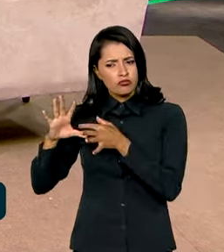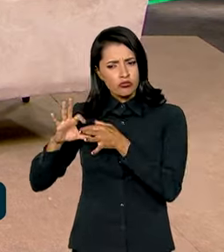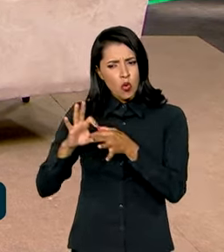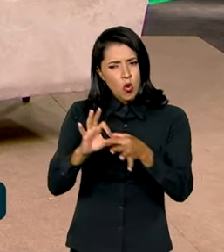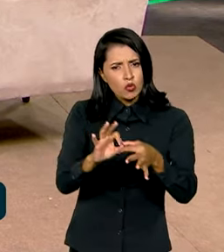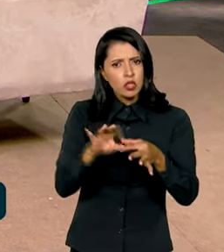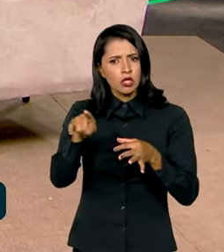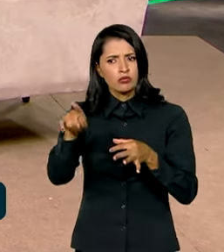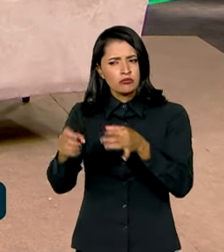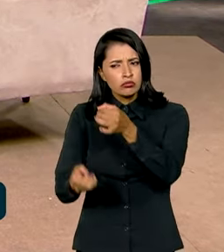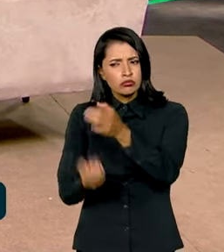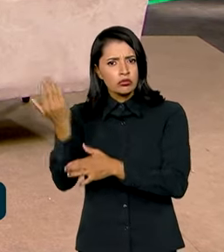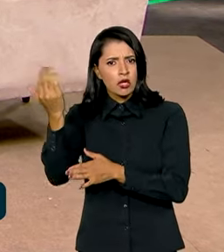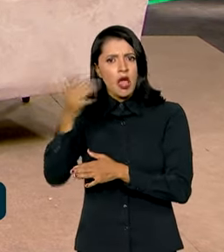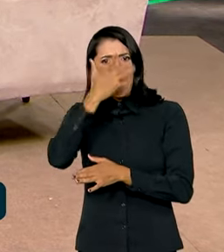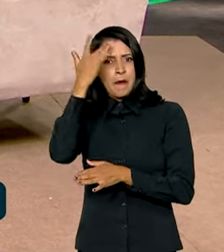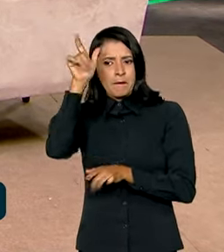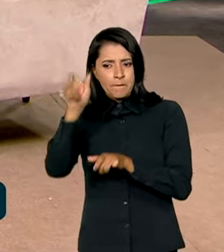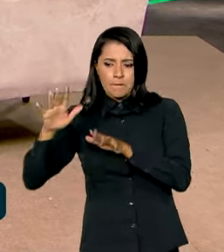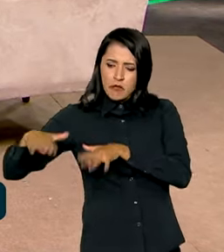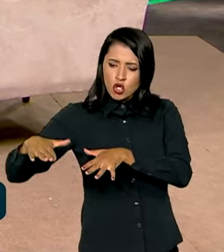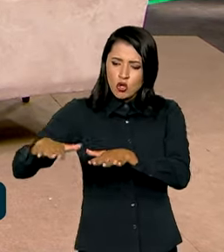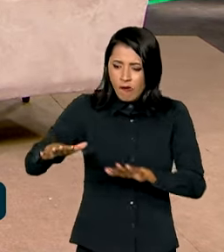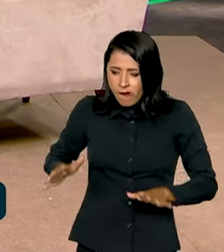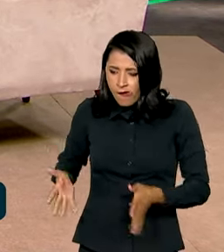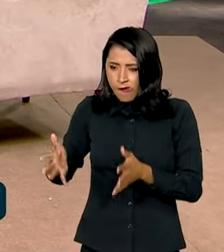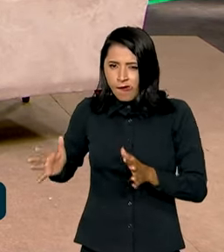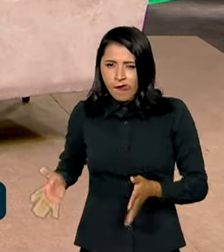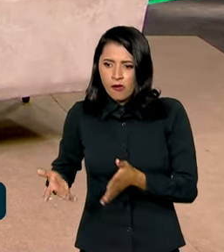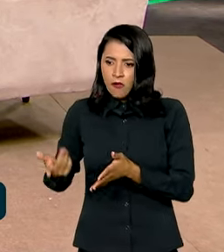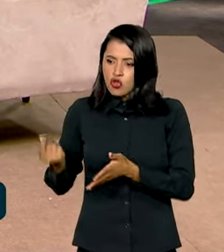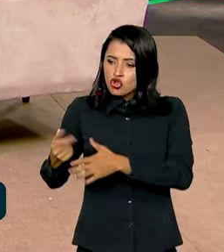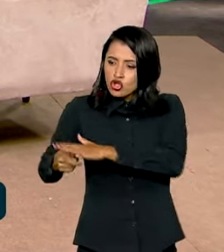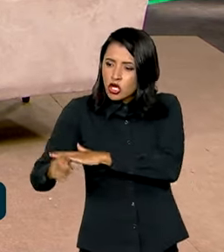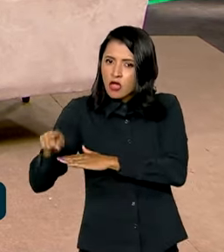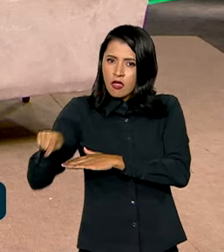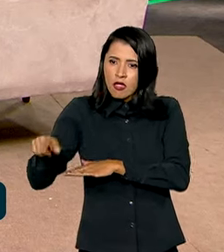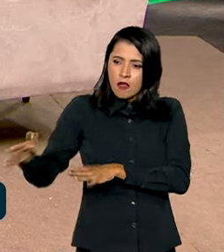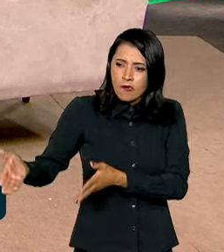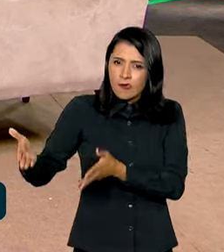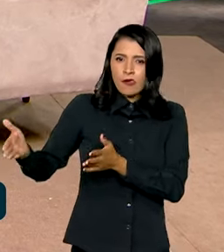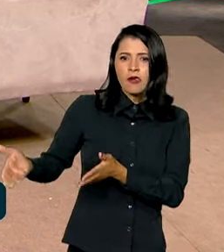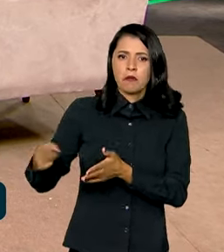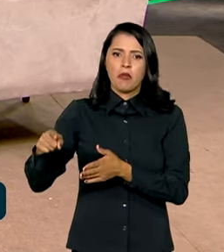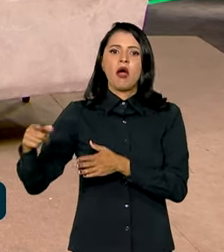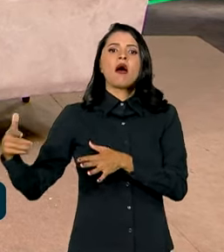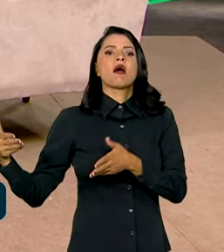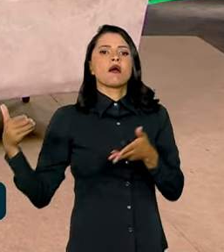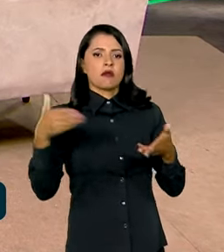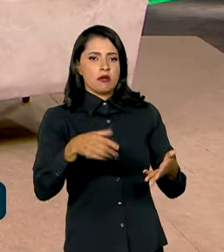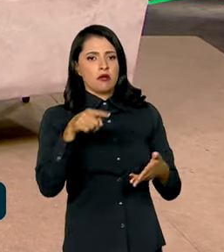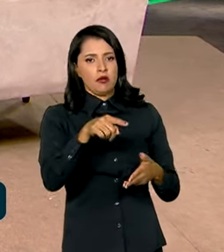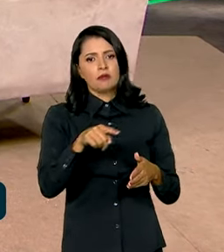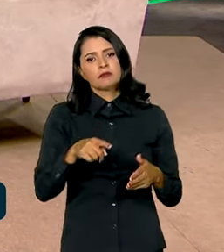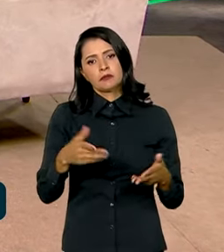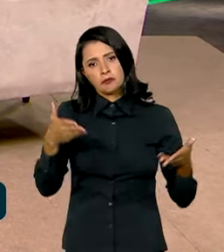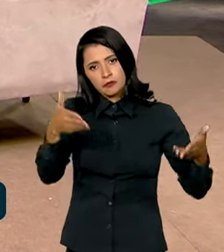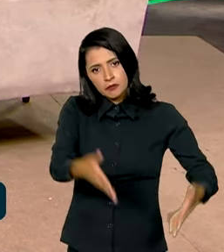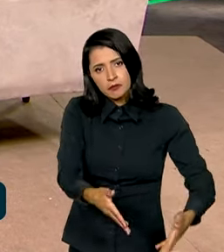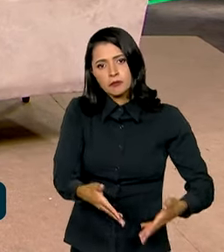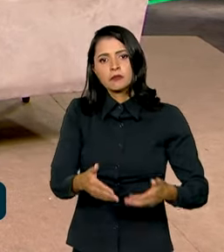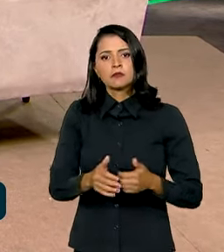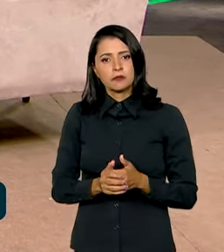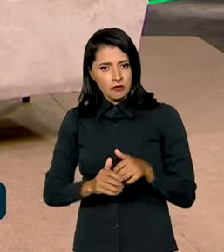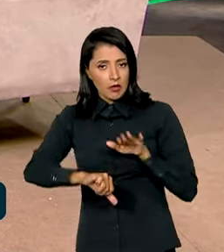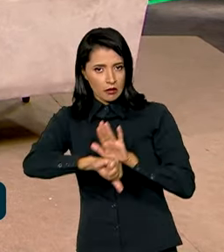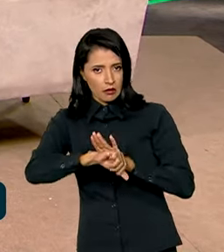onde aquelas pessoas foram estimuladas, foram financiadas para participarem daquela ação criminosa. É por isso que nós